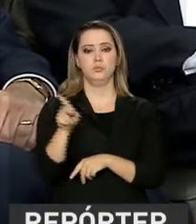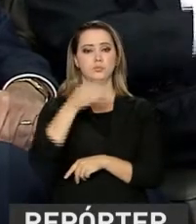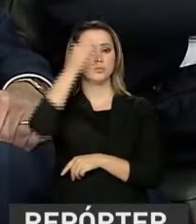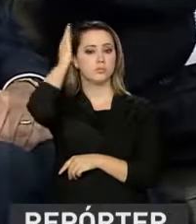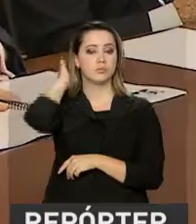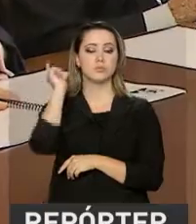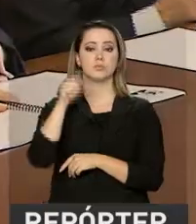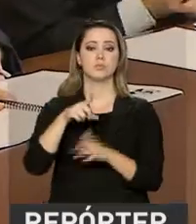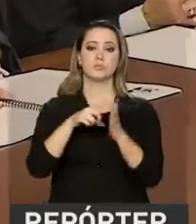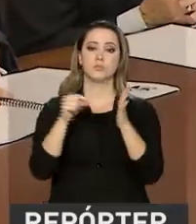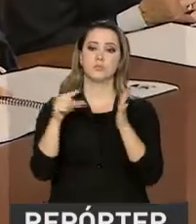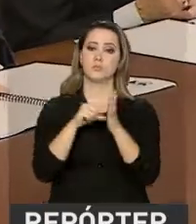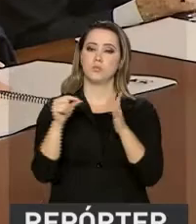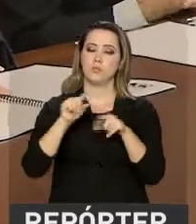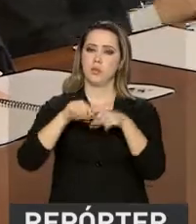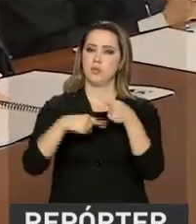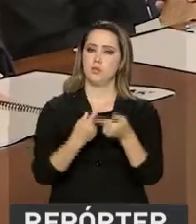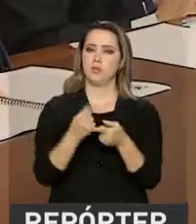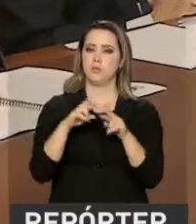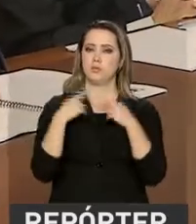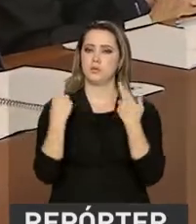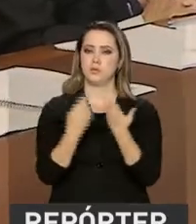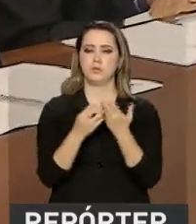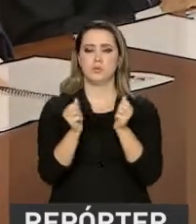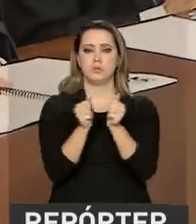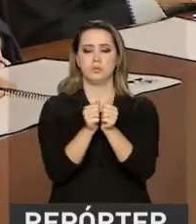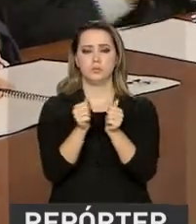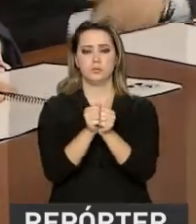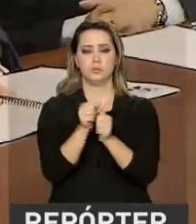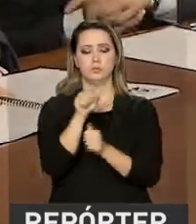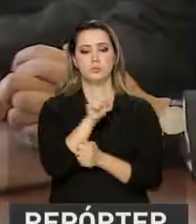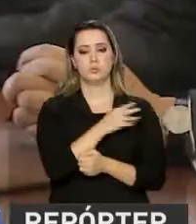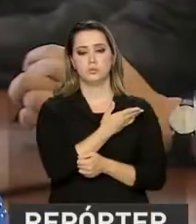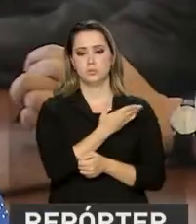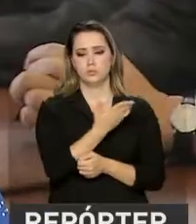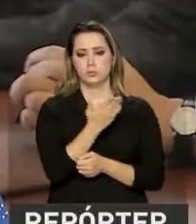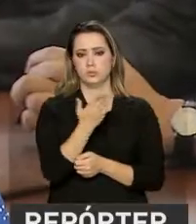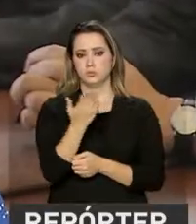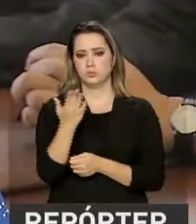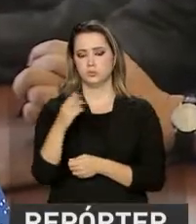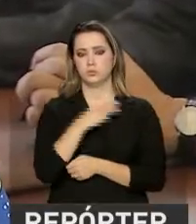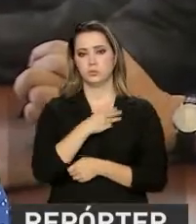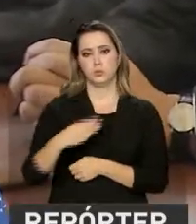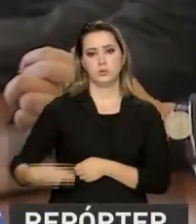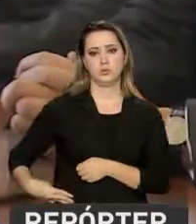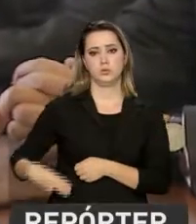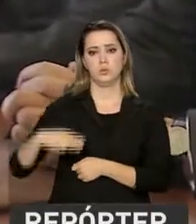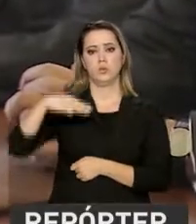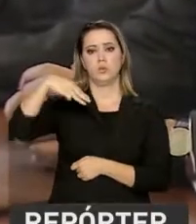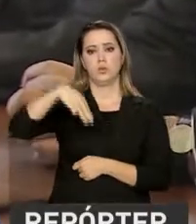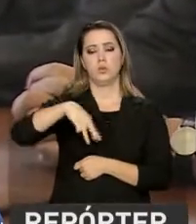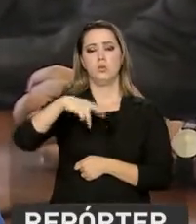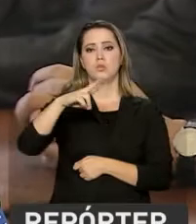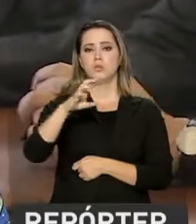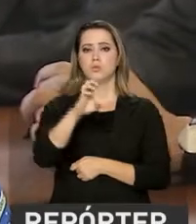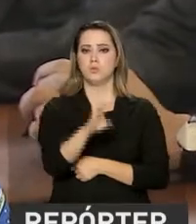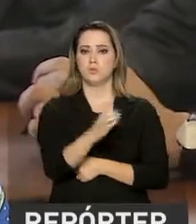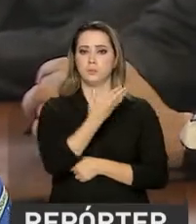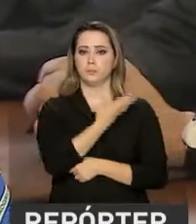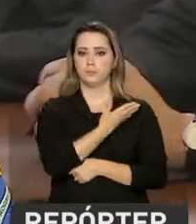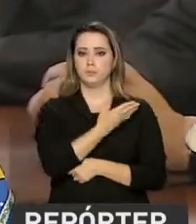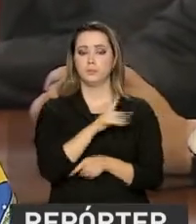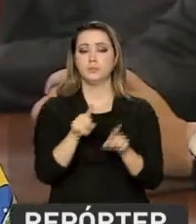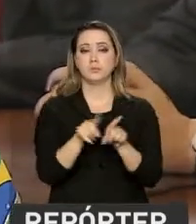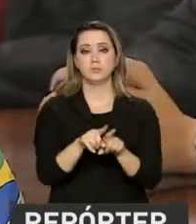Palácio do Planalto. Na sequência, o chanceler argentino se reuniu com o ministro das Relações Exteriores, Aloysio Nunes